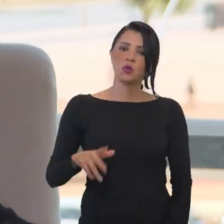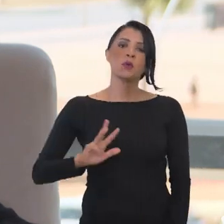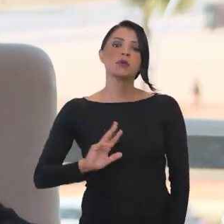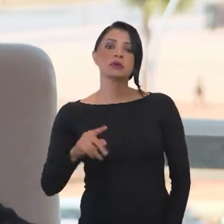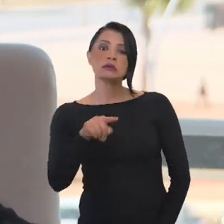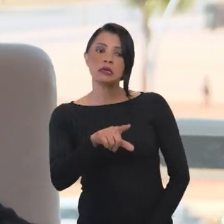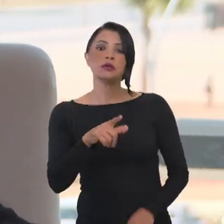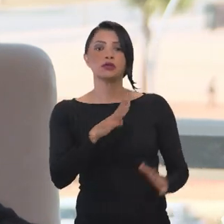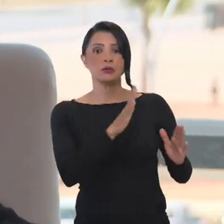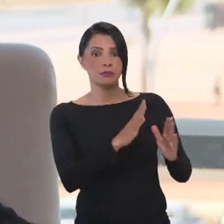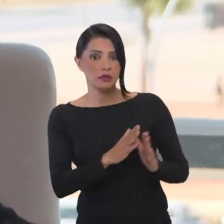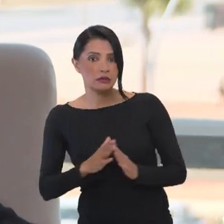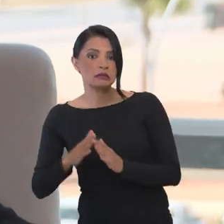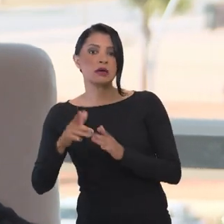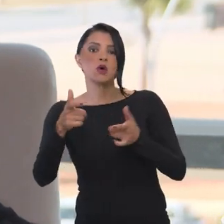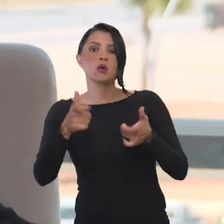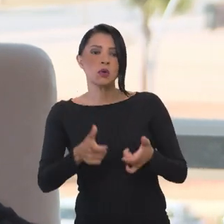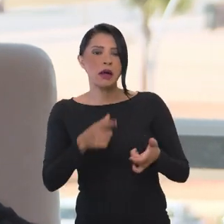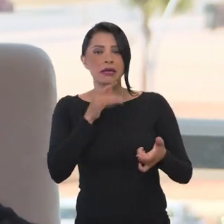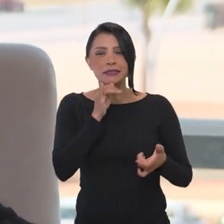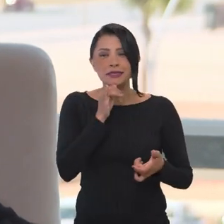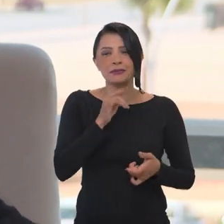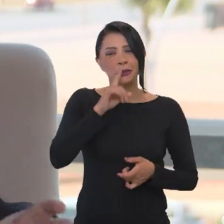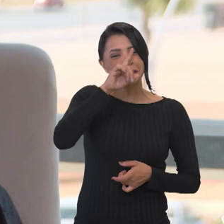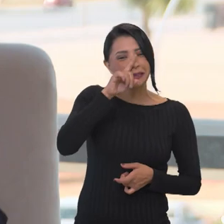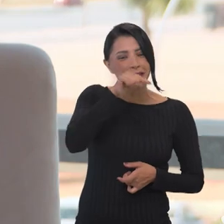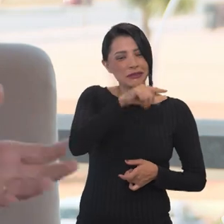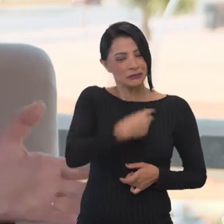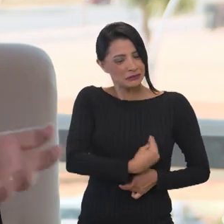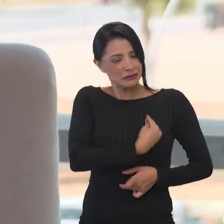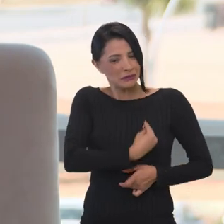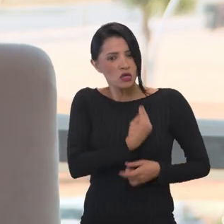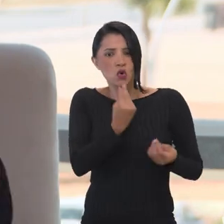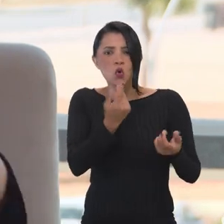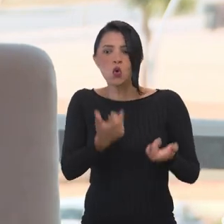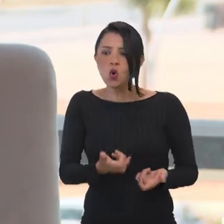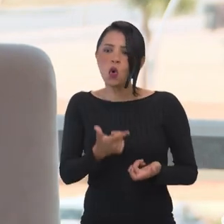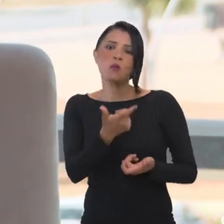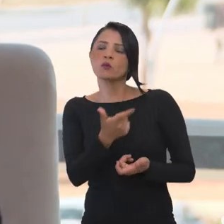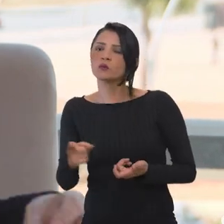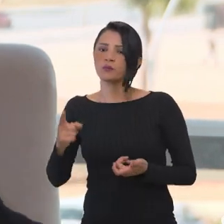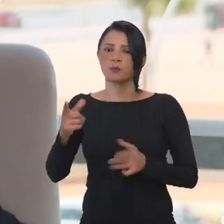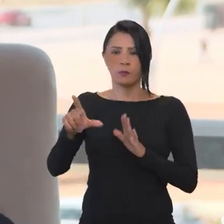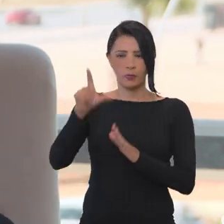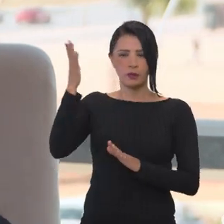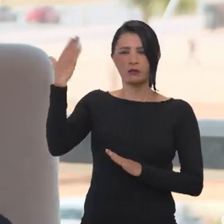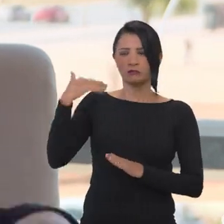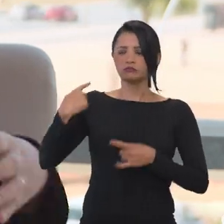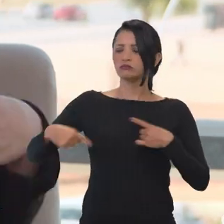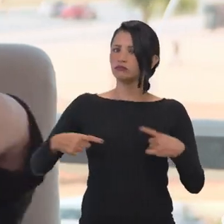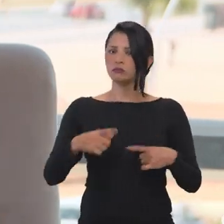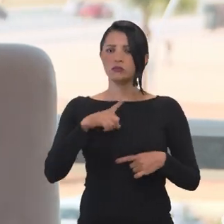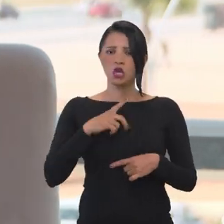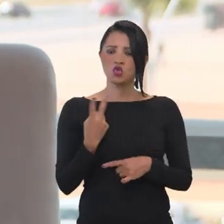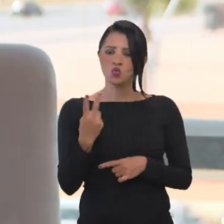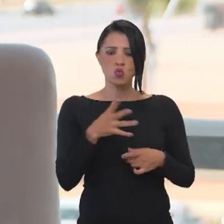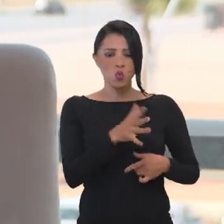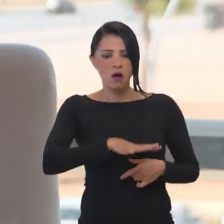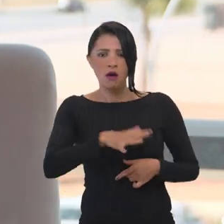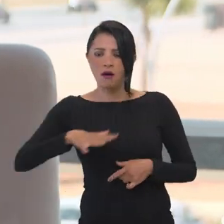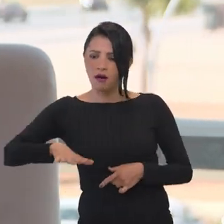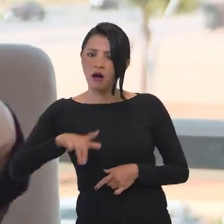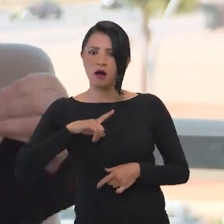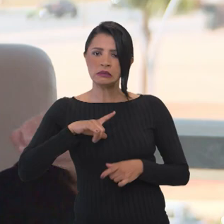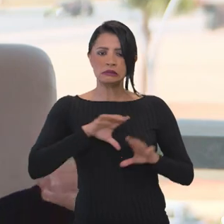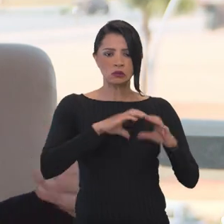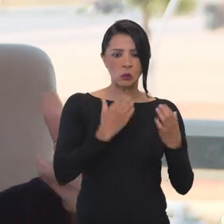presidente é com a habitação em áreas de risco, como é que a gente pode ter... Tem uma área, por exemplo, que a estava discutindo outro dia, você tem duas áreas de